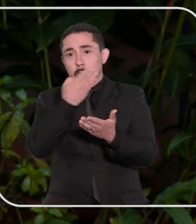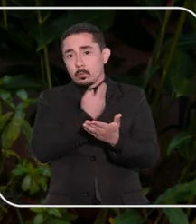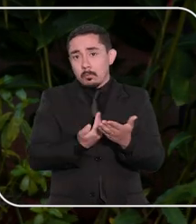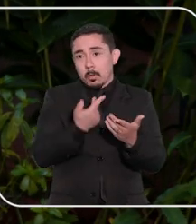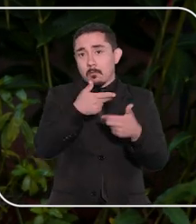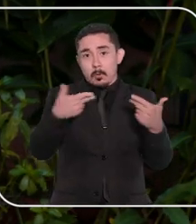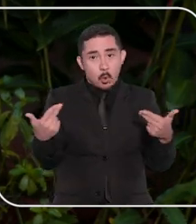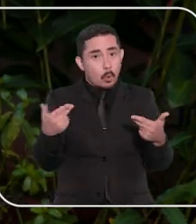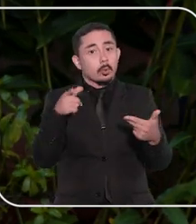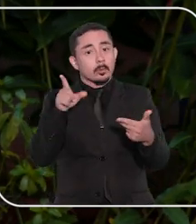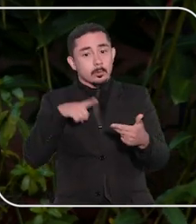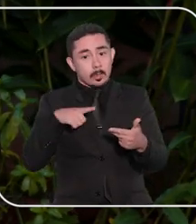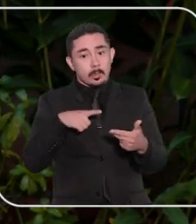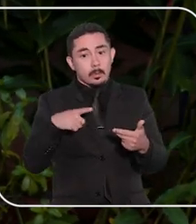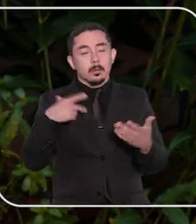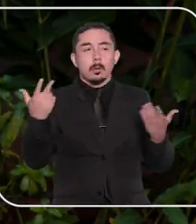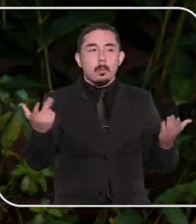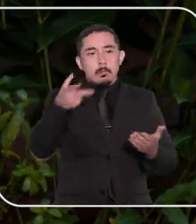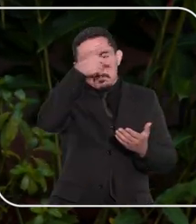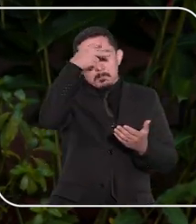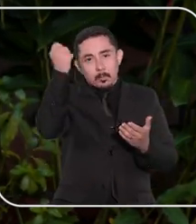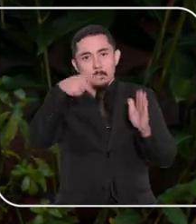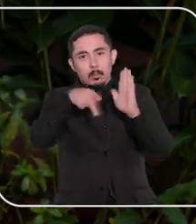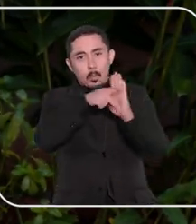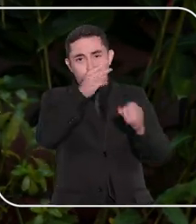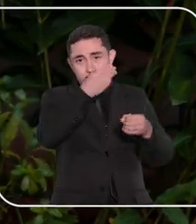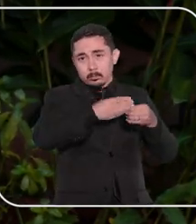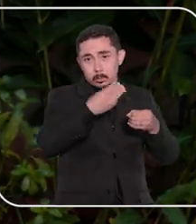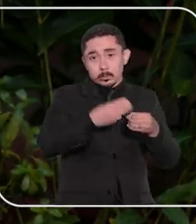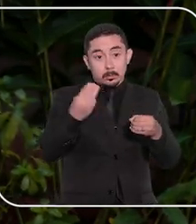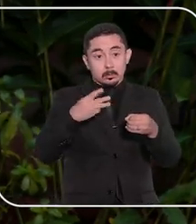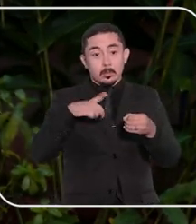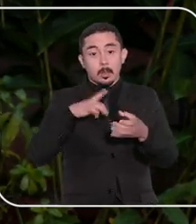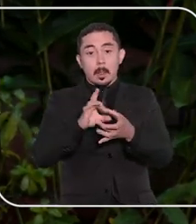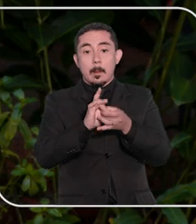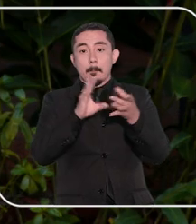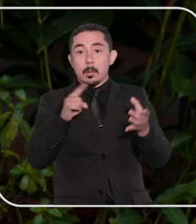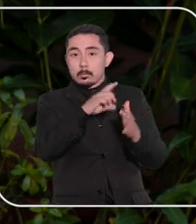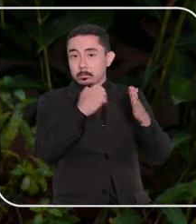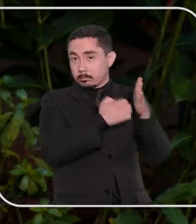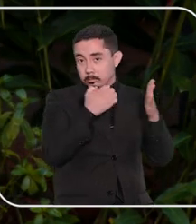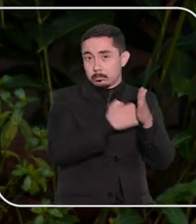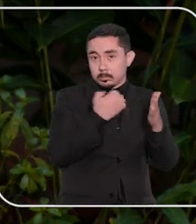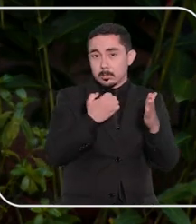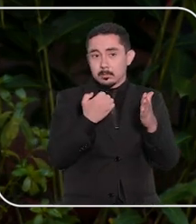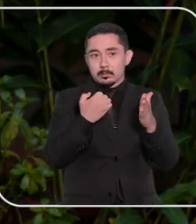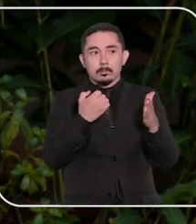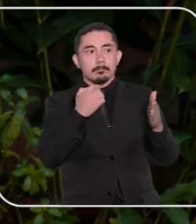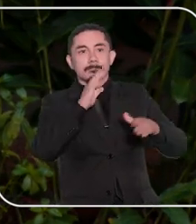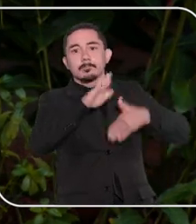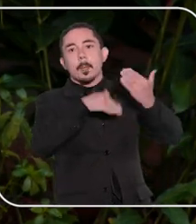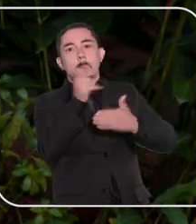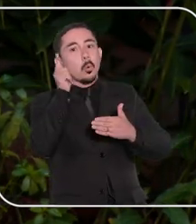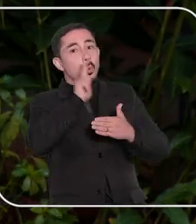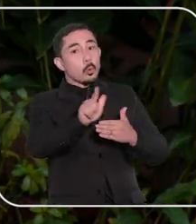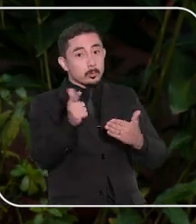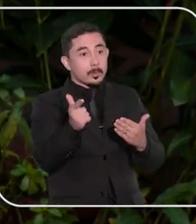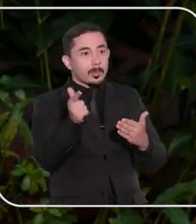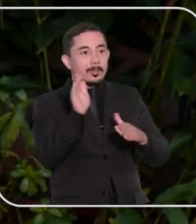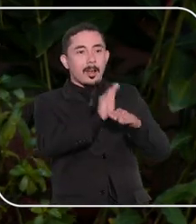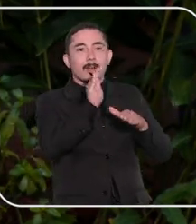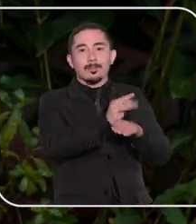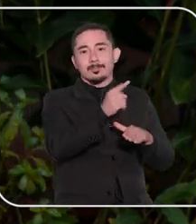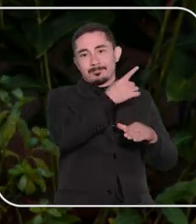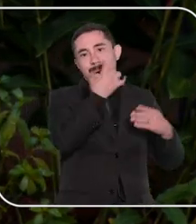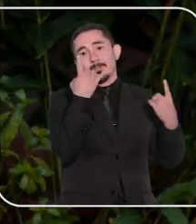Como parte do esquema, prefeitos de municípios catarinenses garantiriam a essas empresas resultados favoráveis às